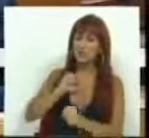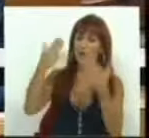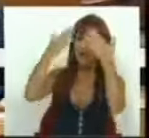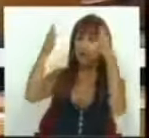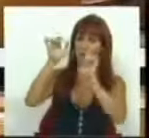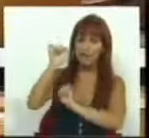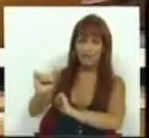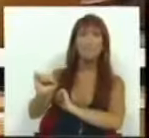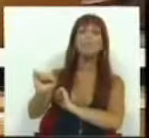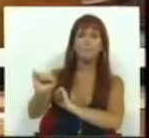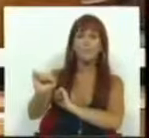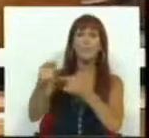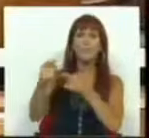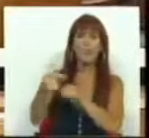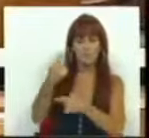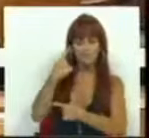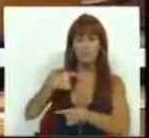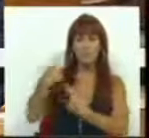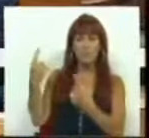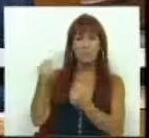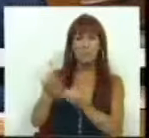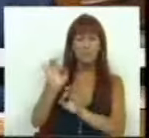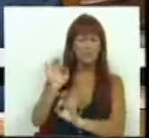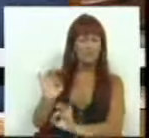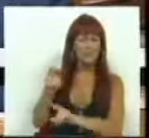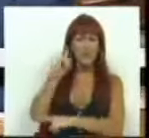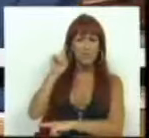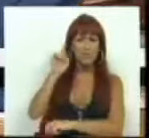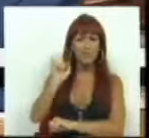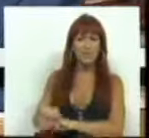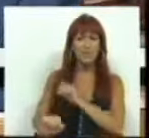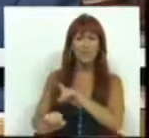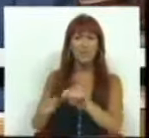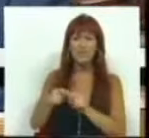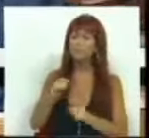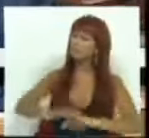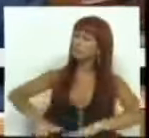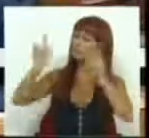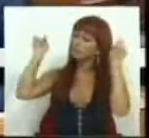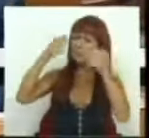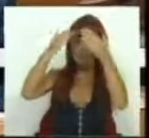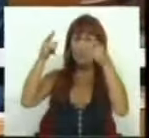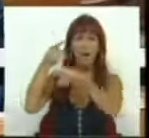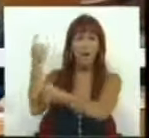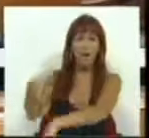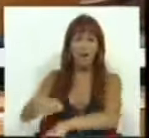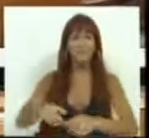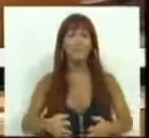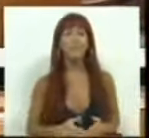democracia. É uma demonstração indelével e irrelevante de maturidade democrática.